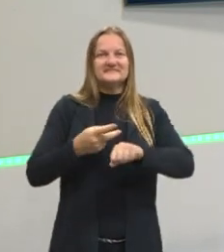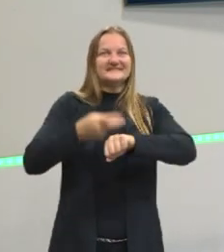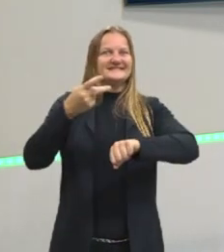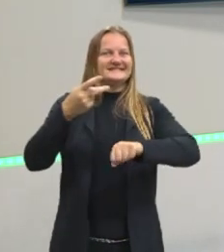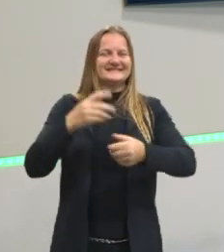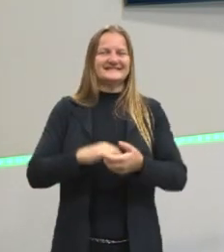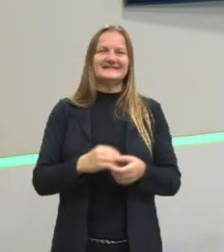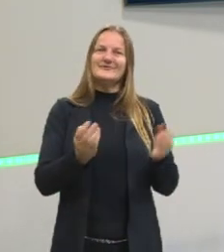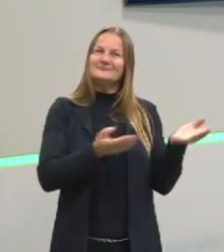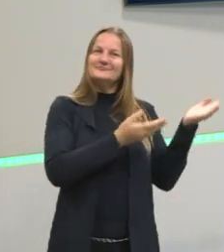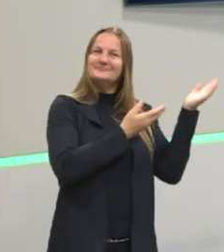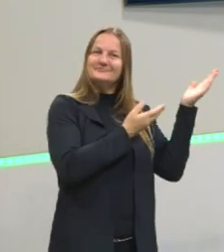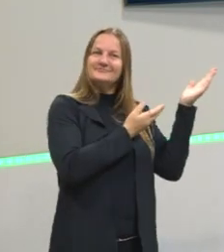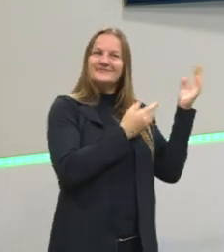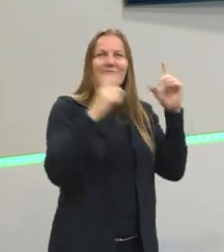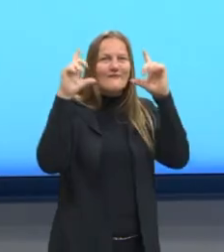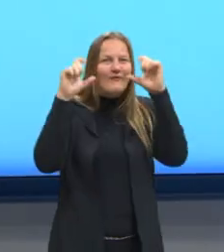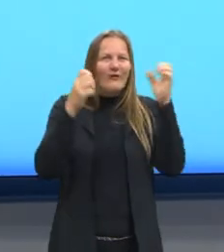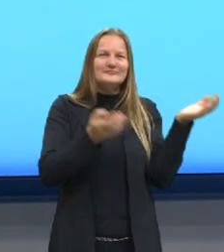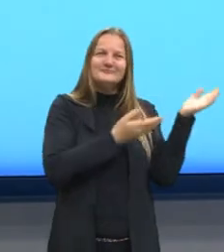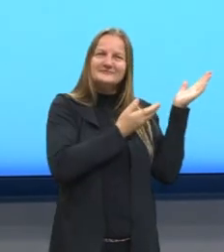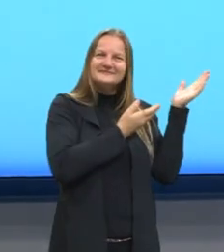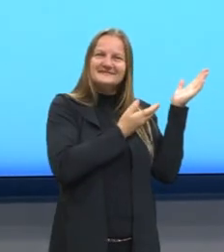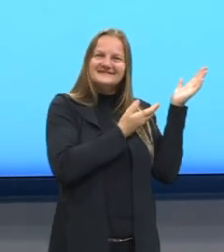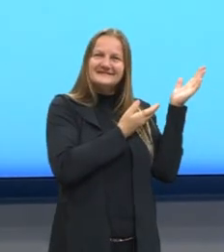uma imagem do Van der Waals.